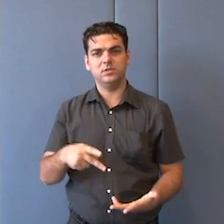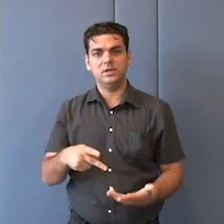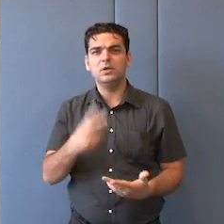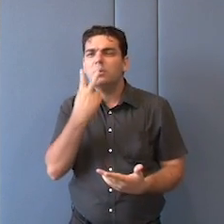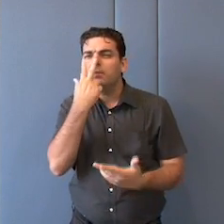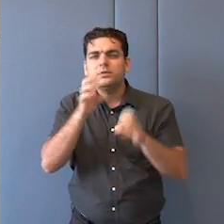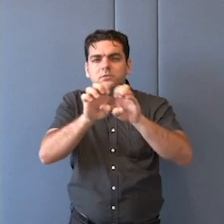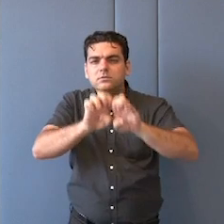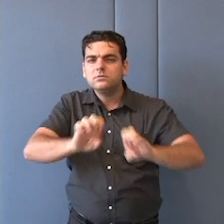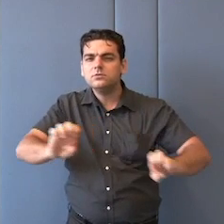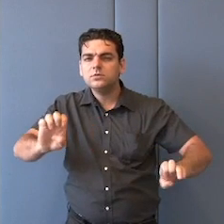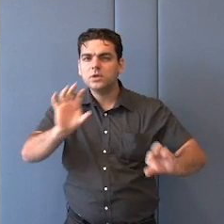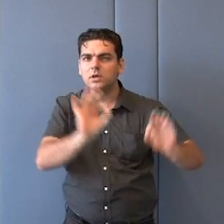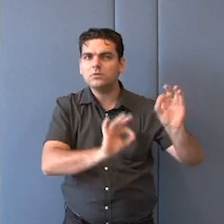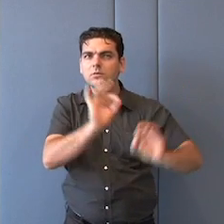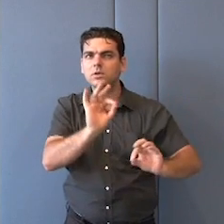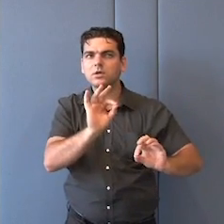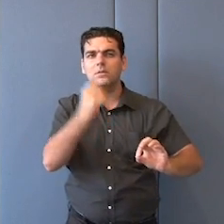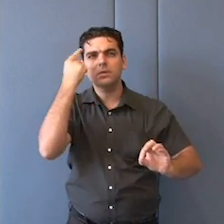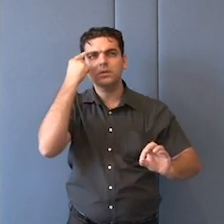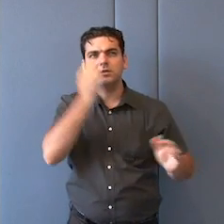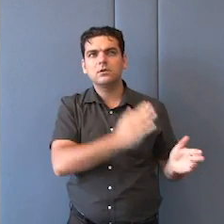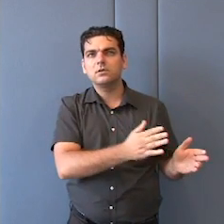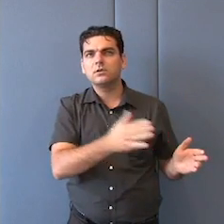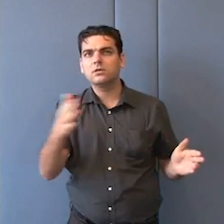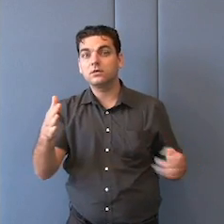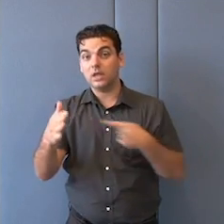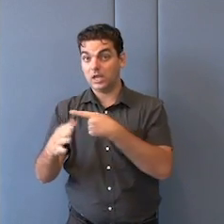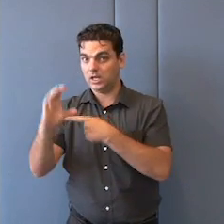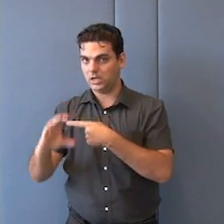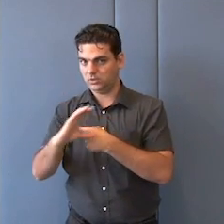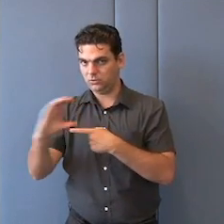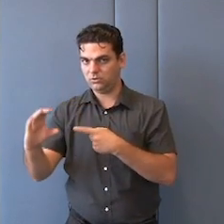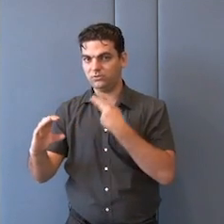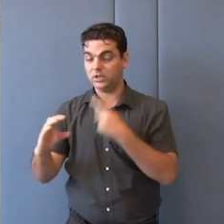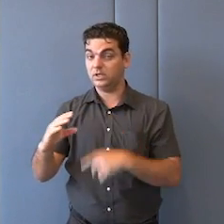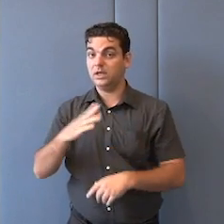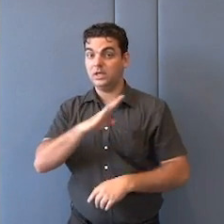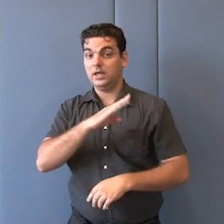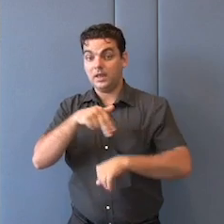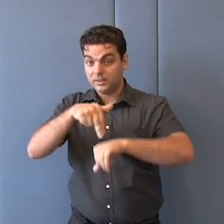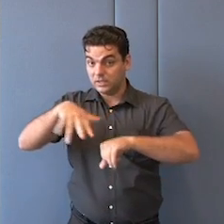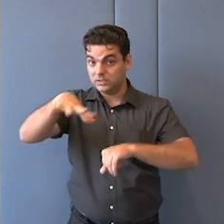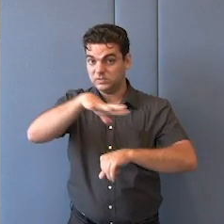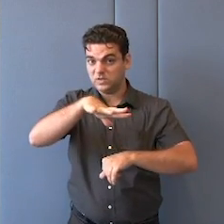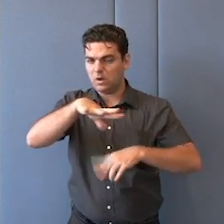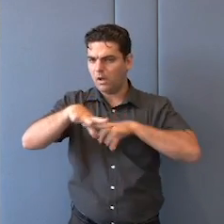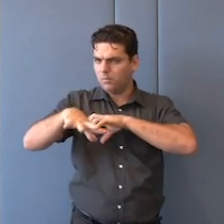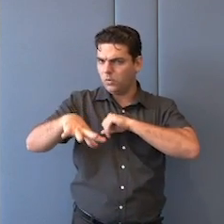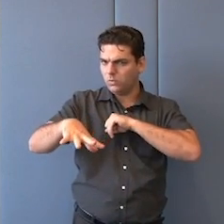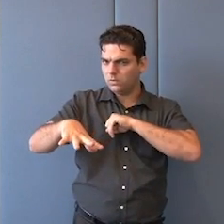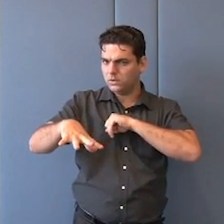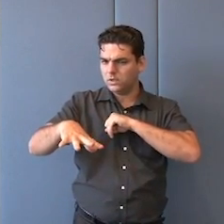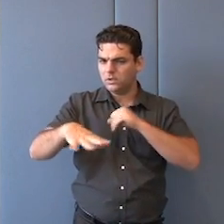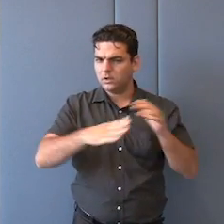nesse pensamento católico a respeito do nacionalismo cristão, que está tão imbricado na